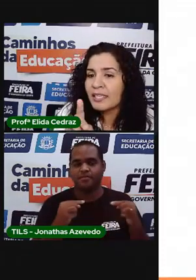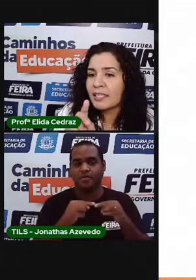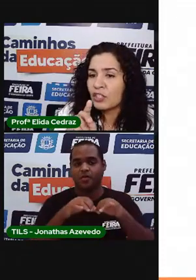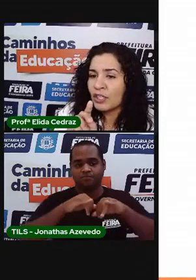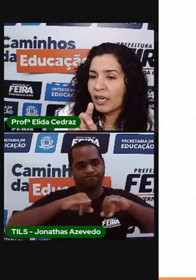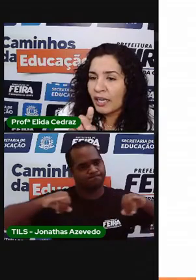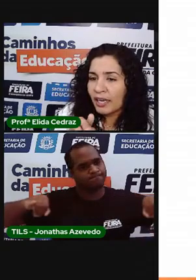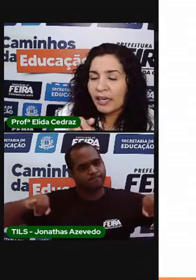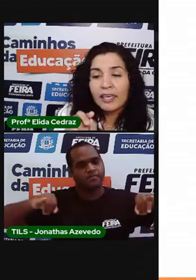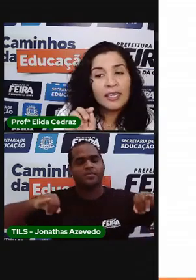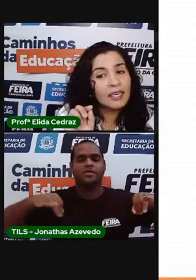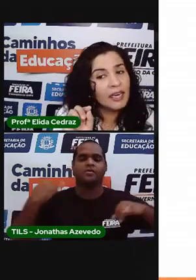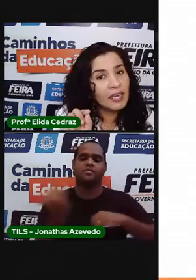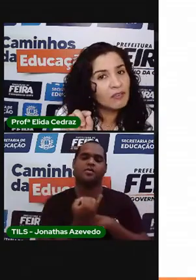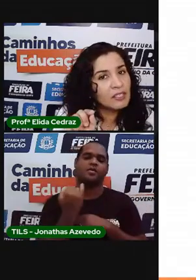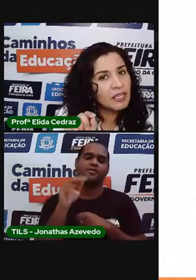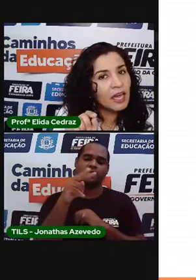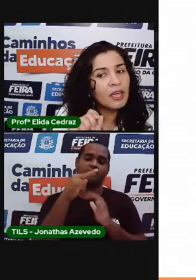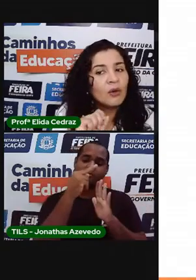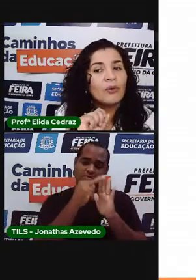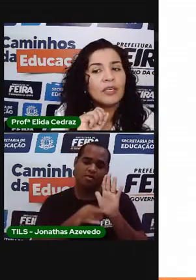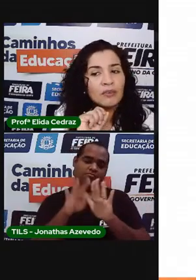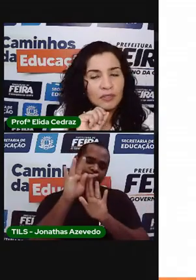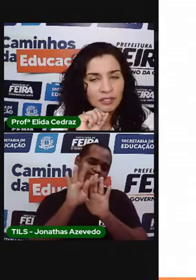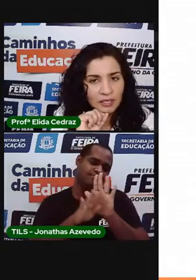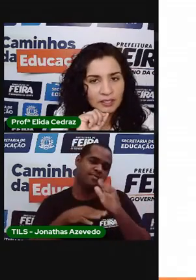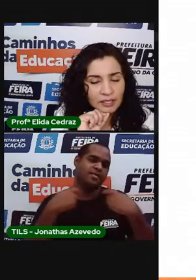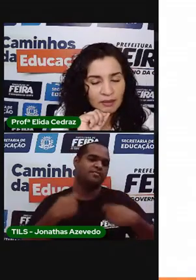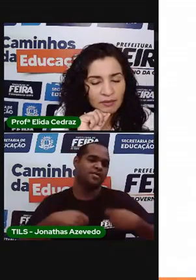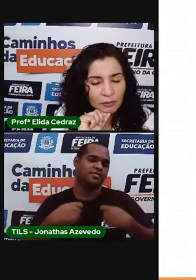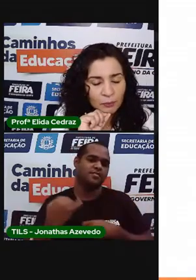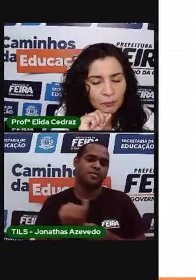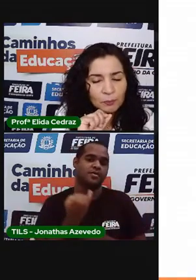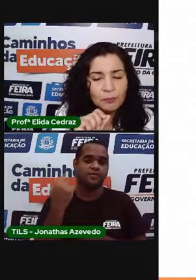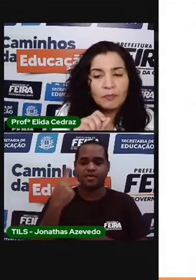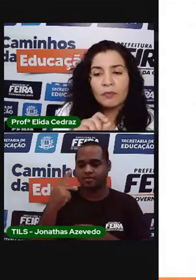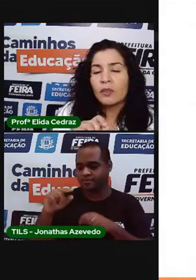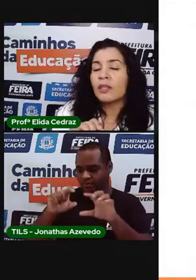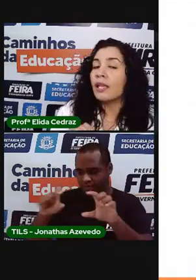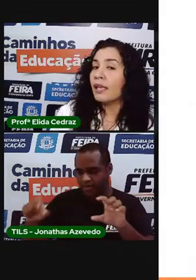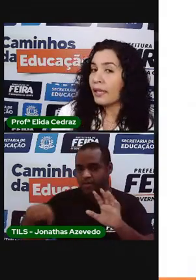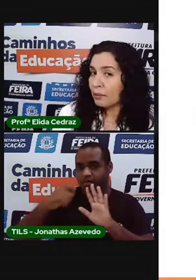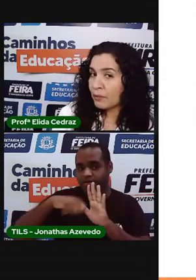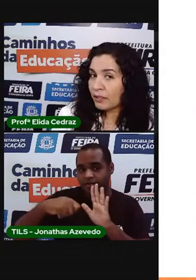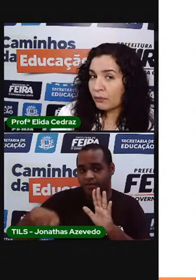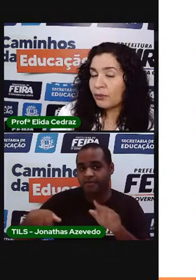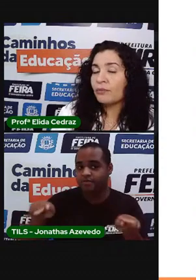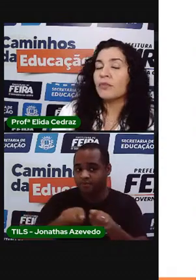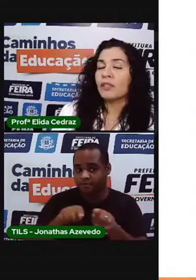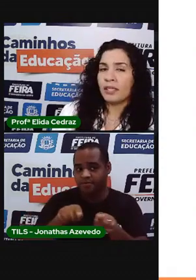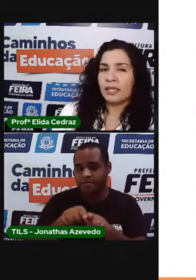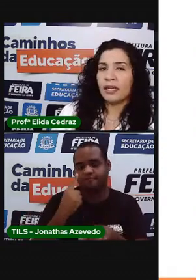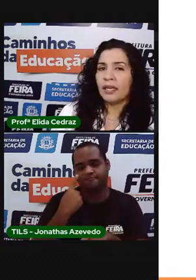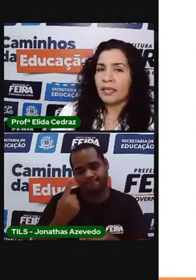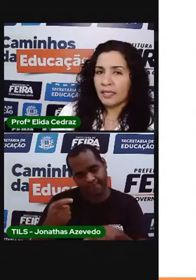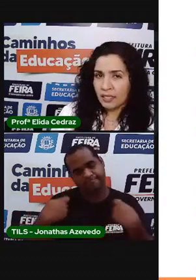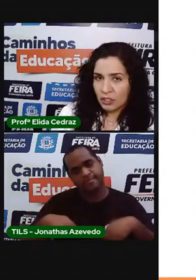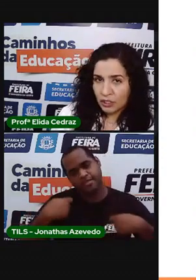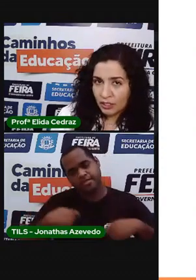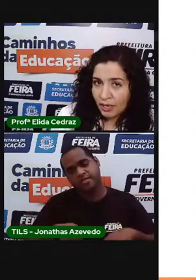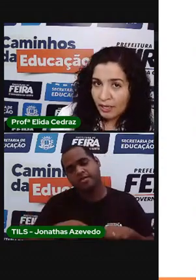não esqueça de ler e revisar o que você escreveu. Lembrando que